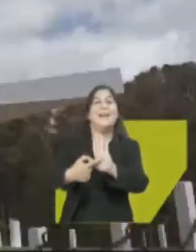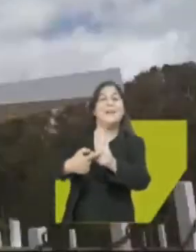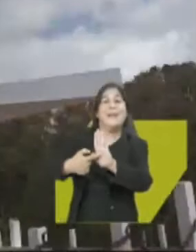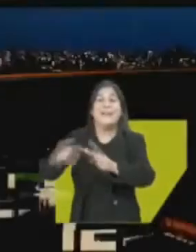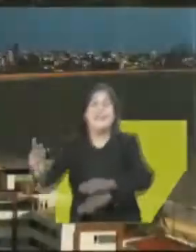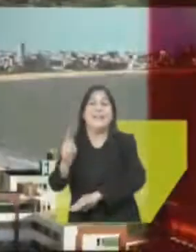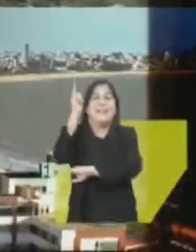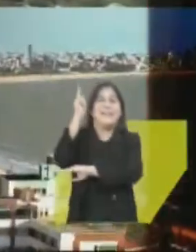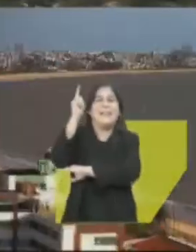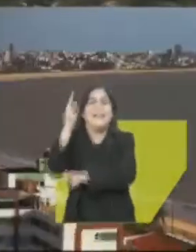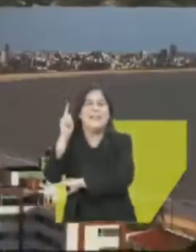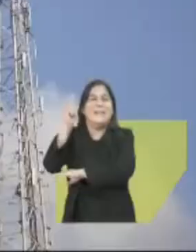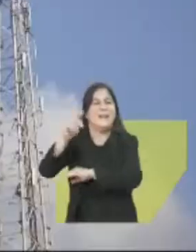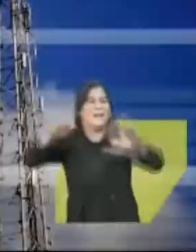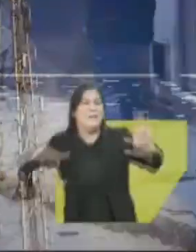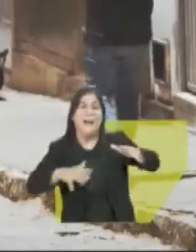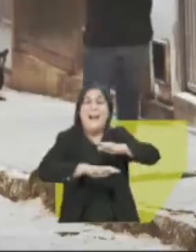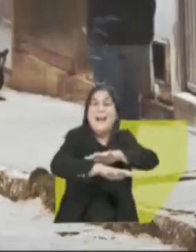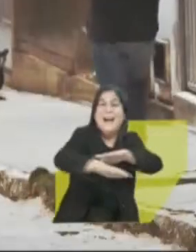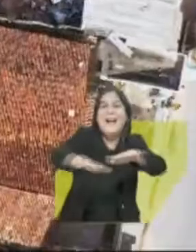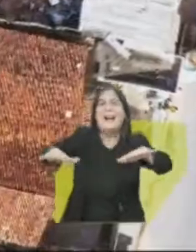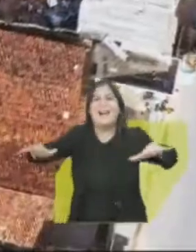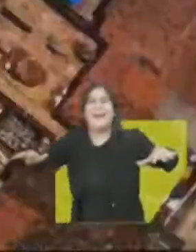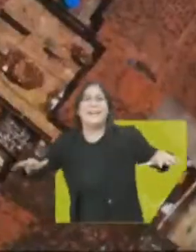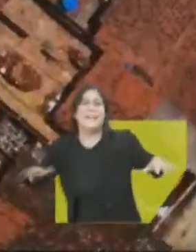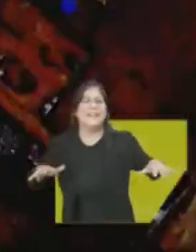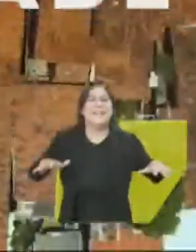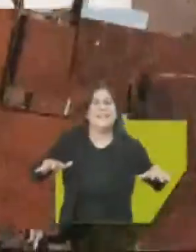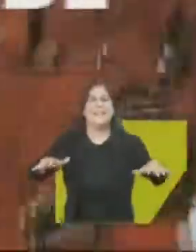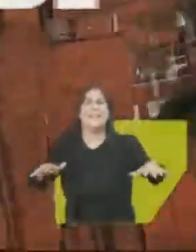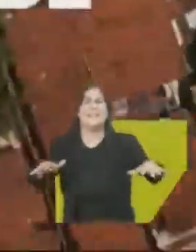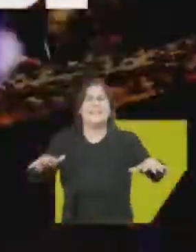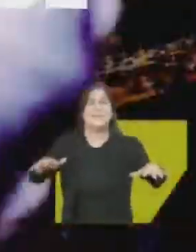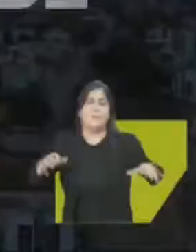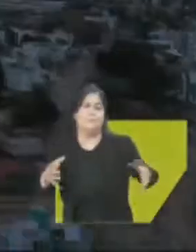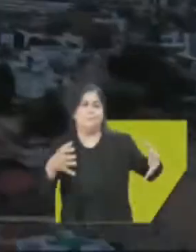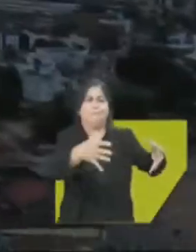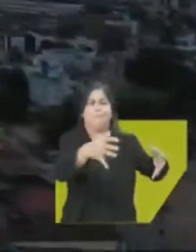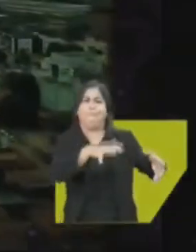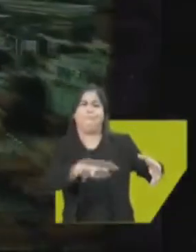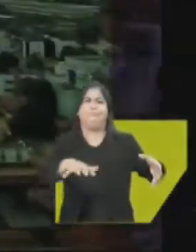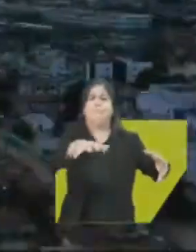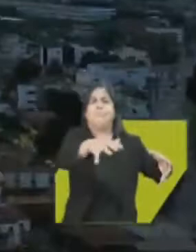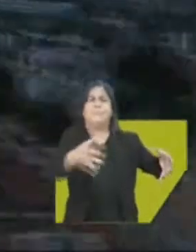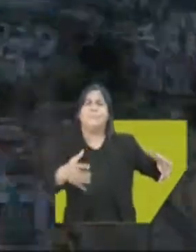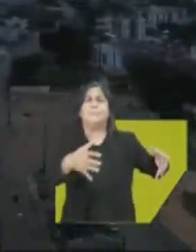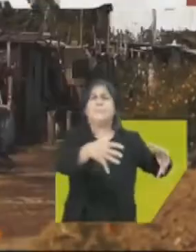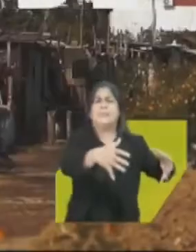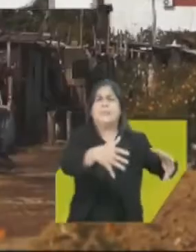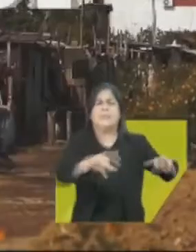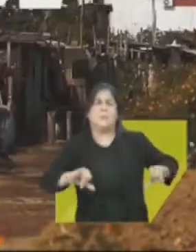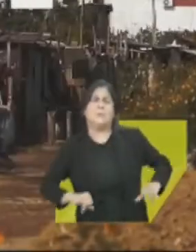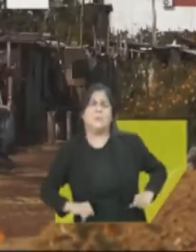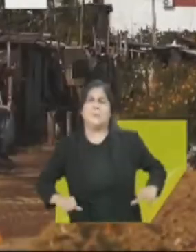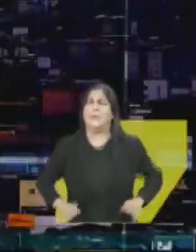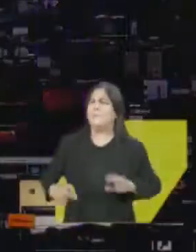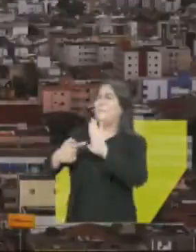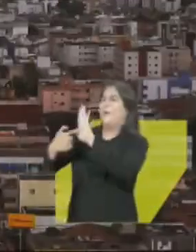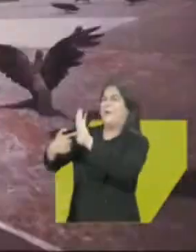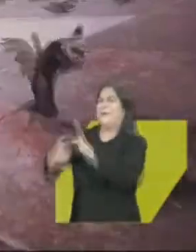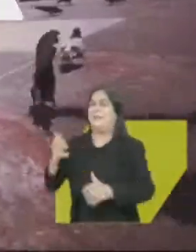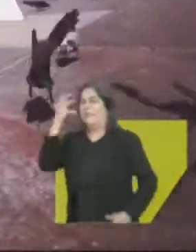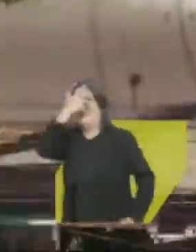oriental, de frente para o mar, de costas para outra parte, a comunidade, onde a população passa necessidade,